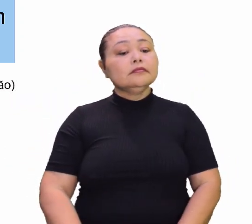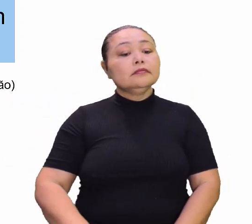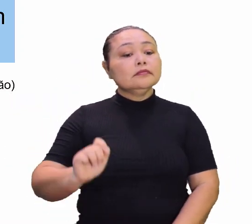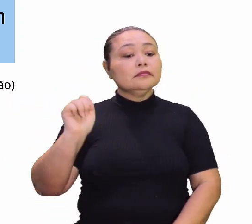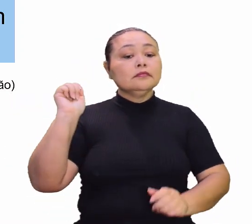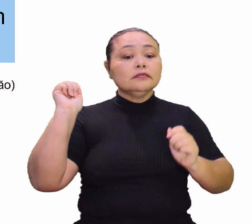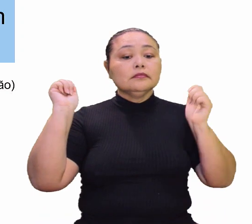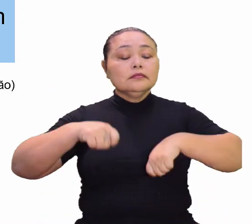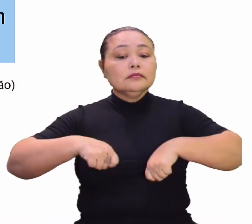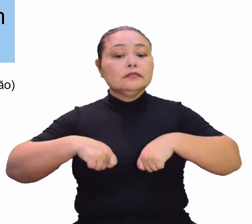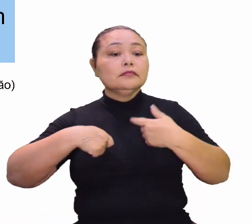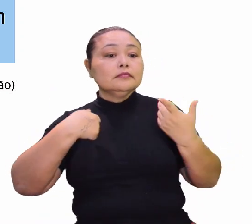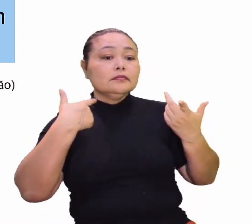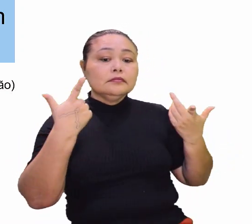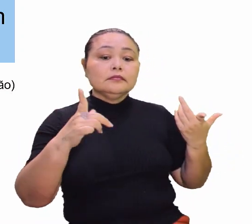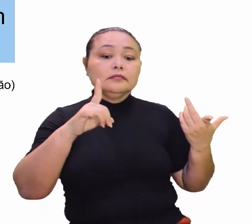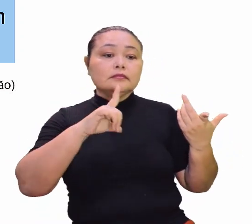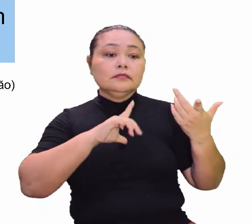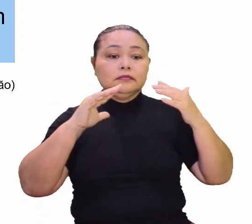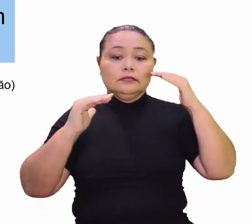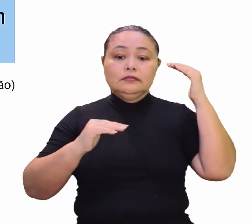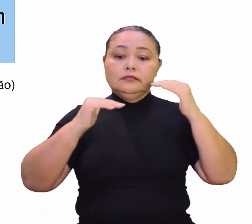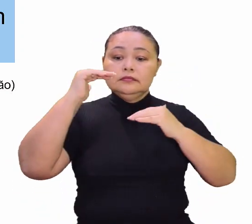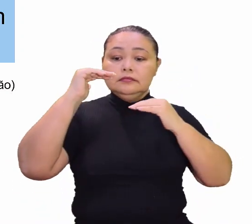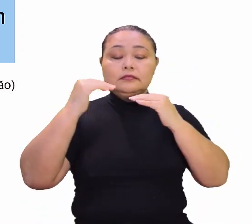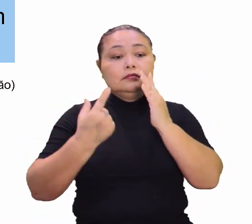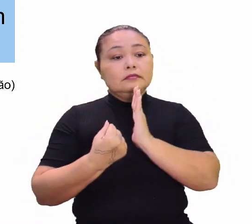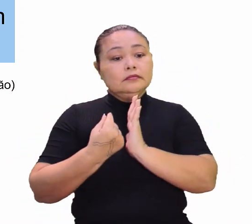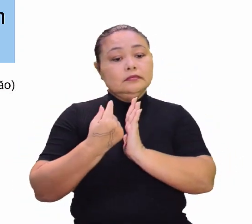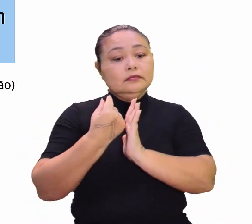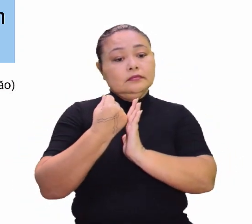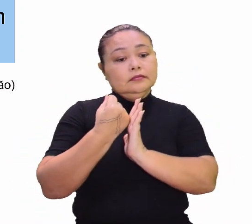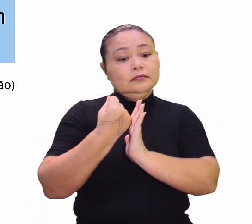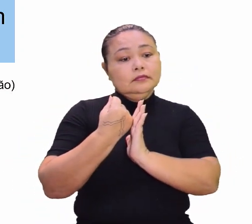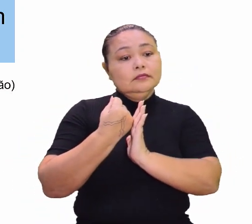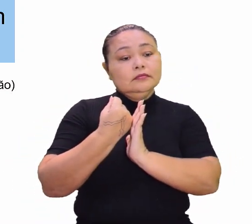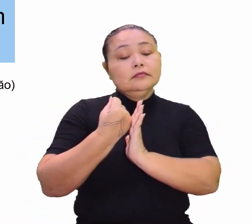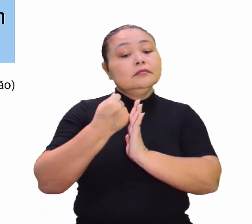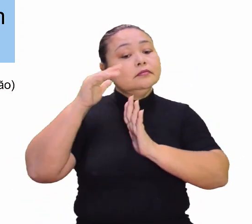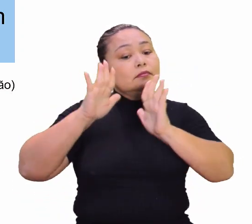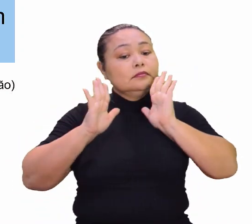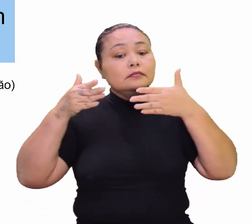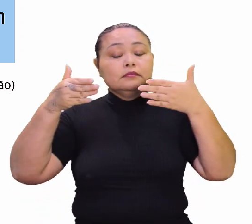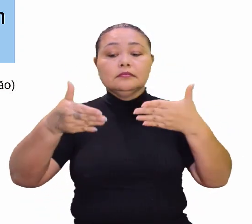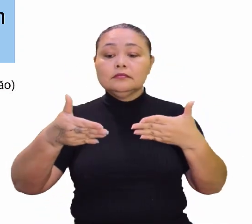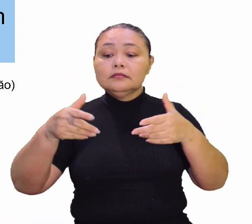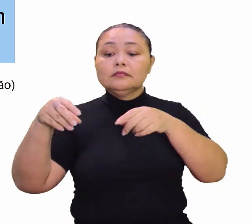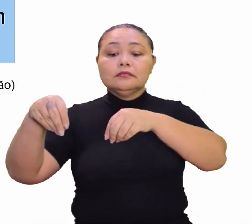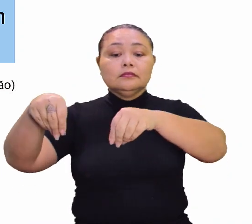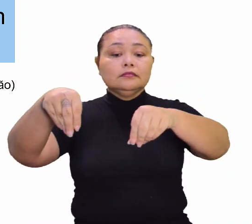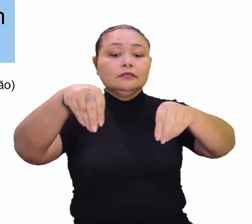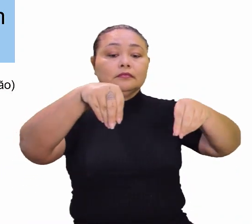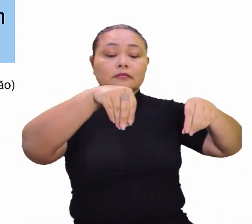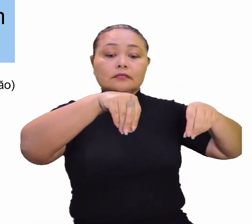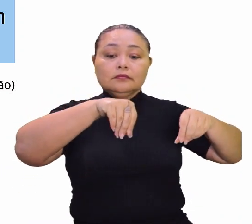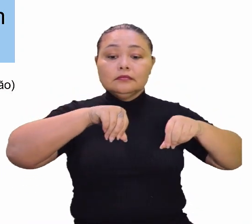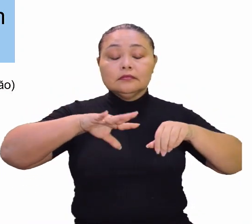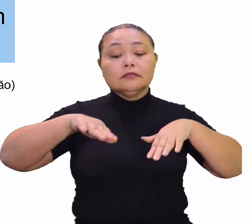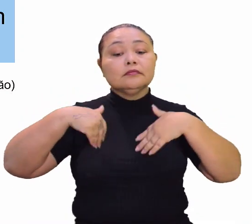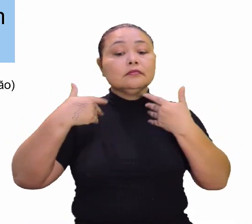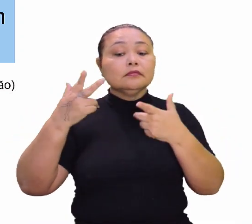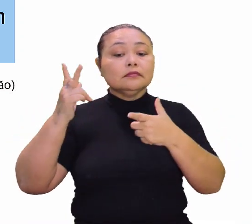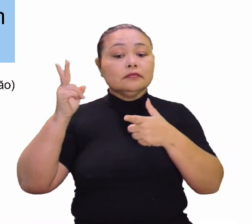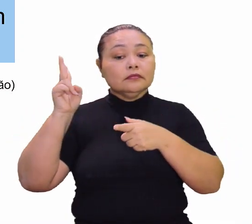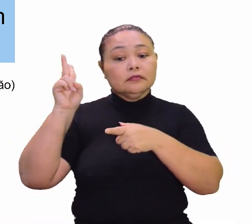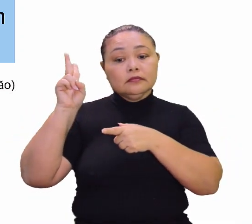Capacidade de manter o crescimento econômico de um determinado território, de